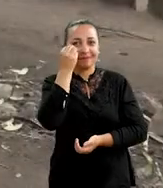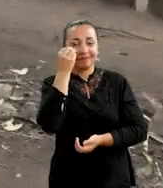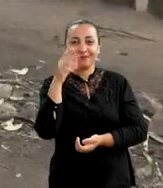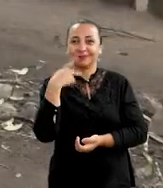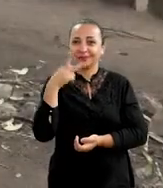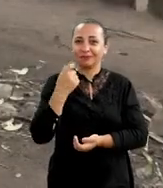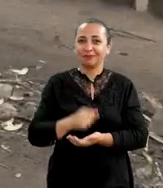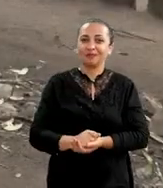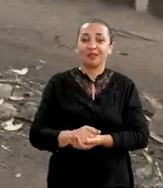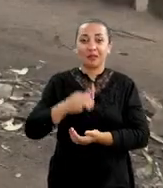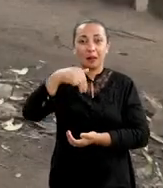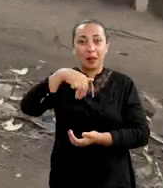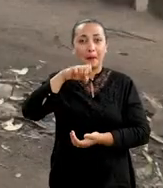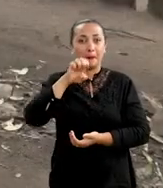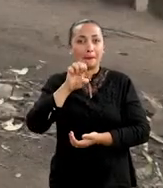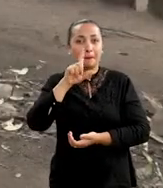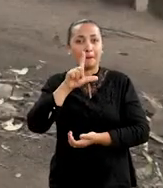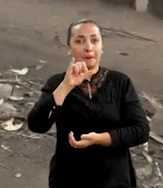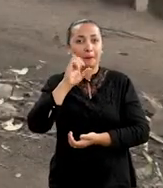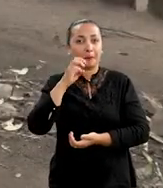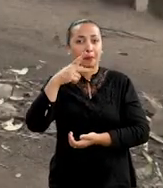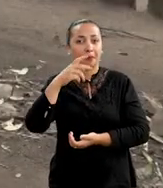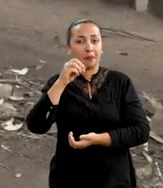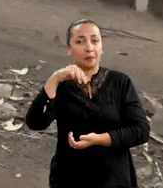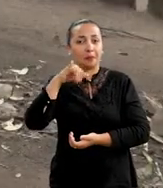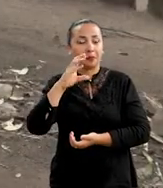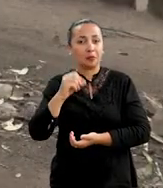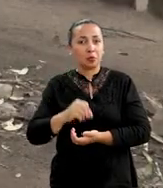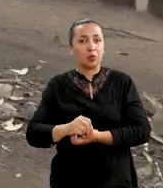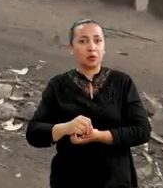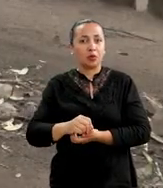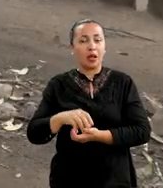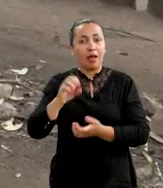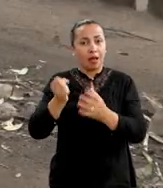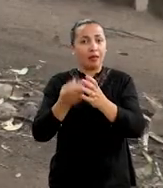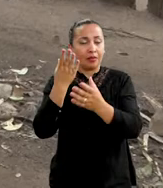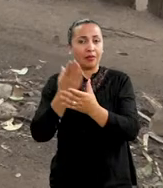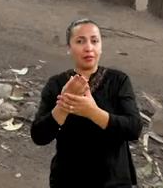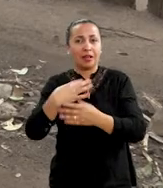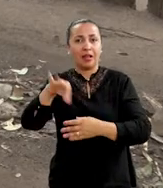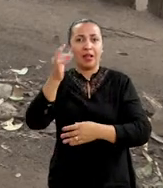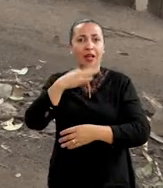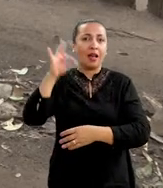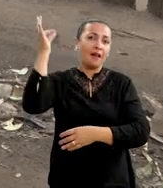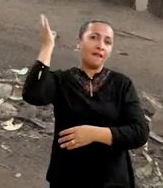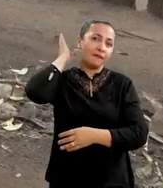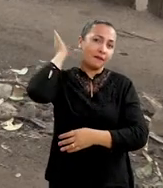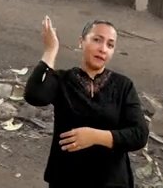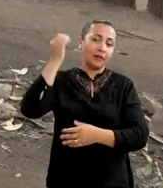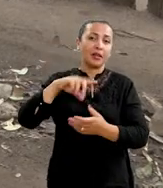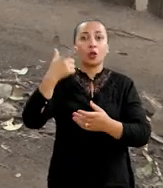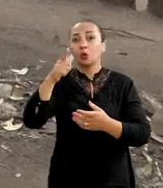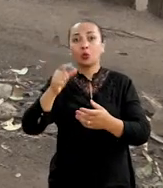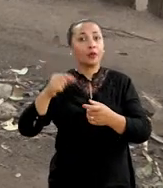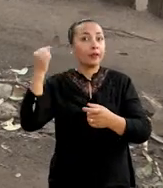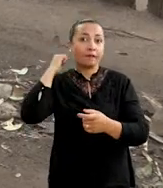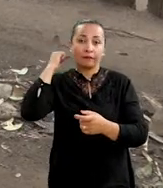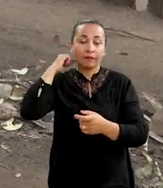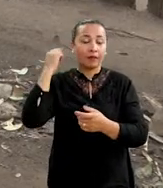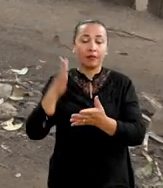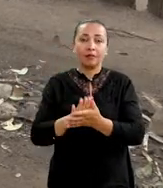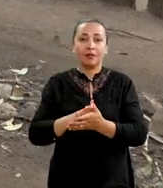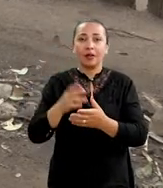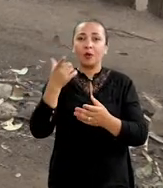Você já ouviu falar em meliponicultura? Meliponicultura a atividade de criação de espécies de abelhas sem ferrão, também